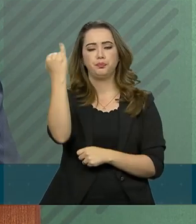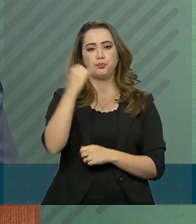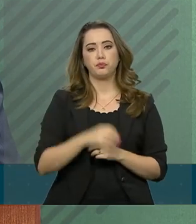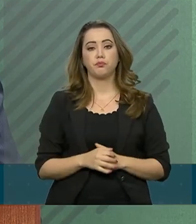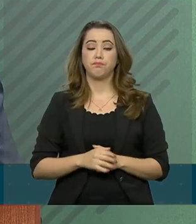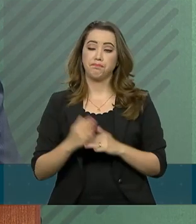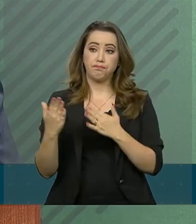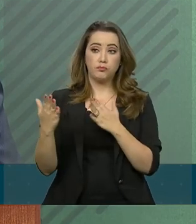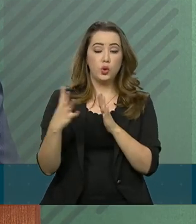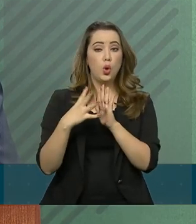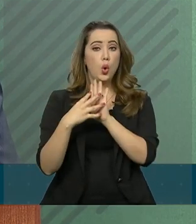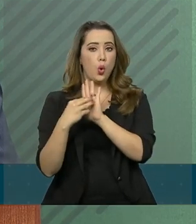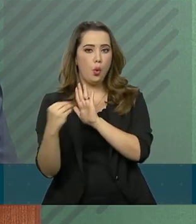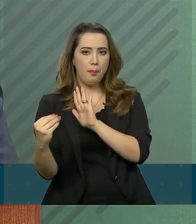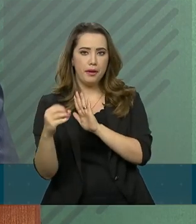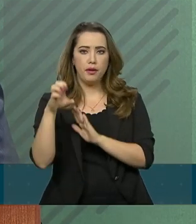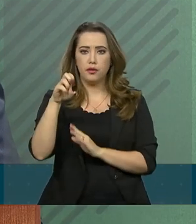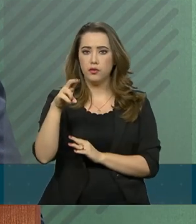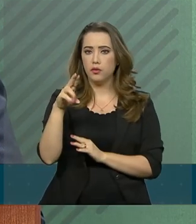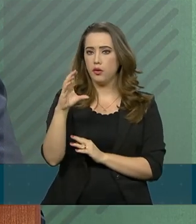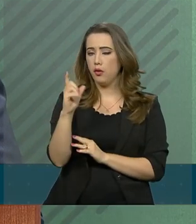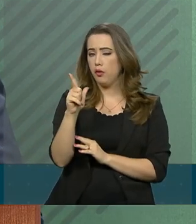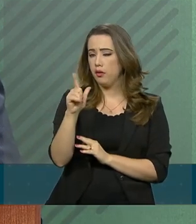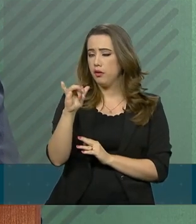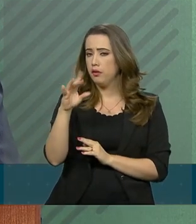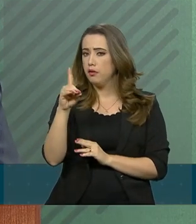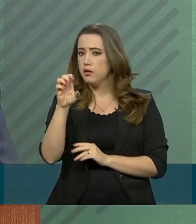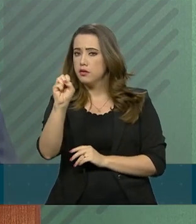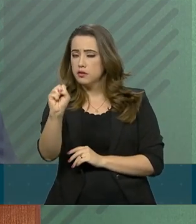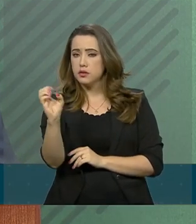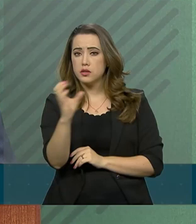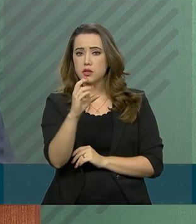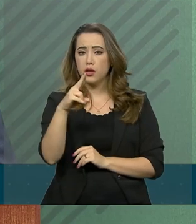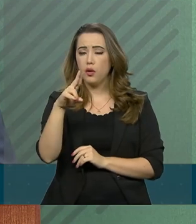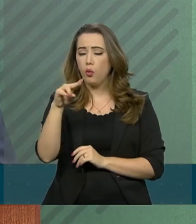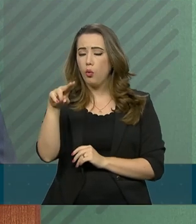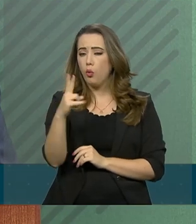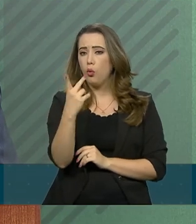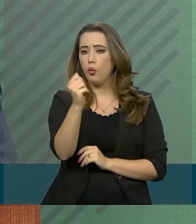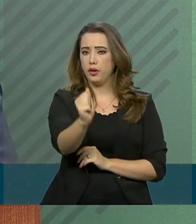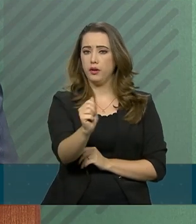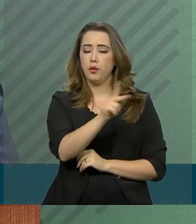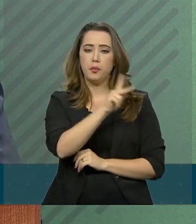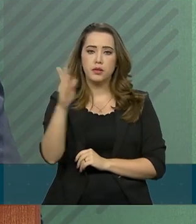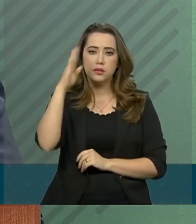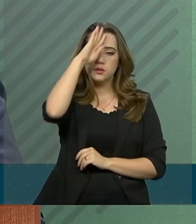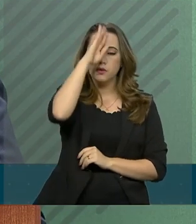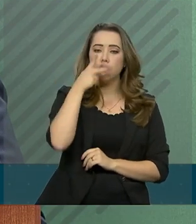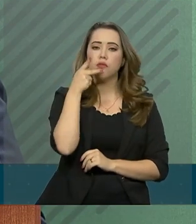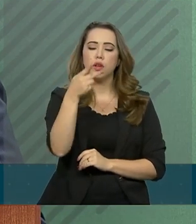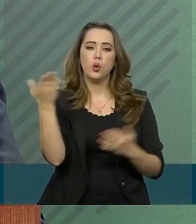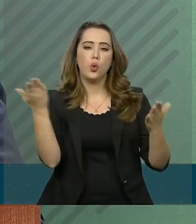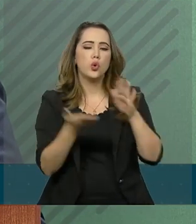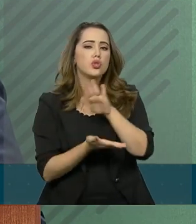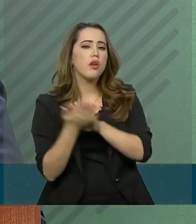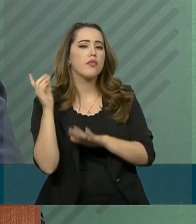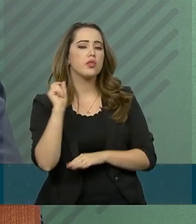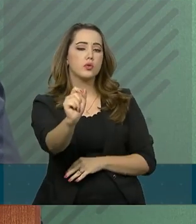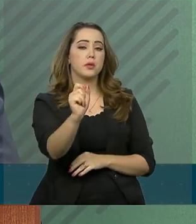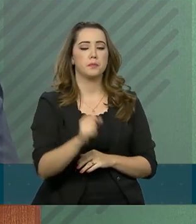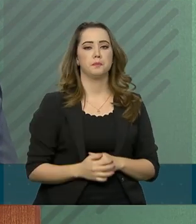Parafraseando Euclides da Cunha, o presidente vocalizou na viagem de hoje que,